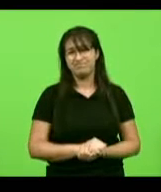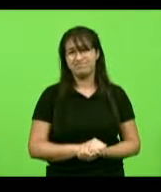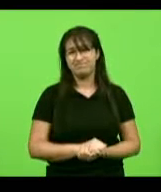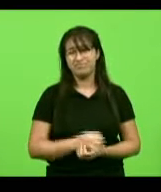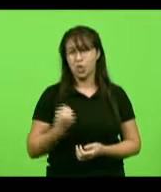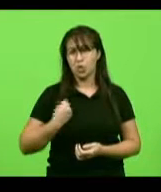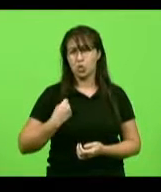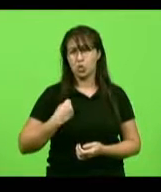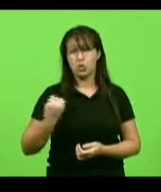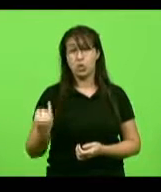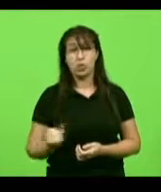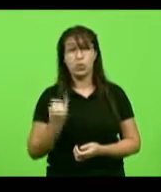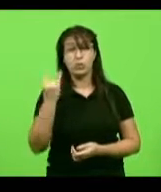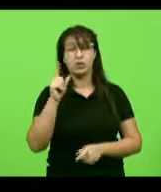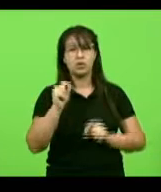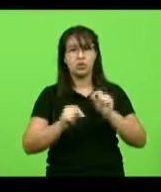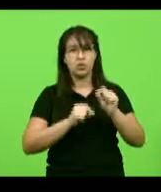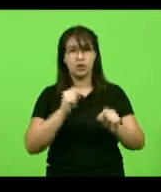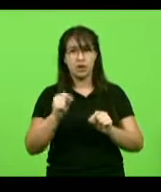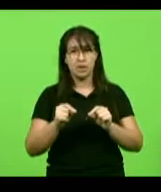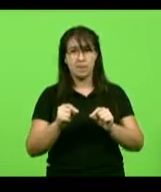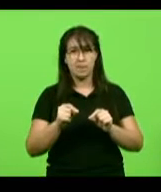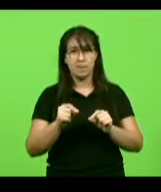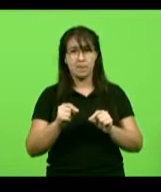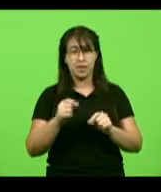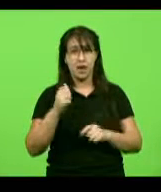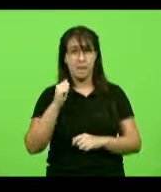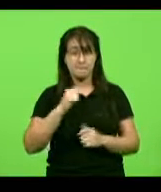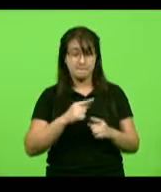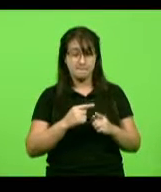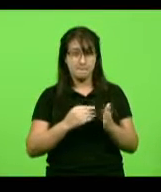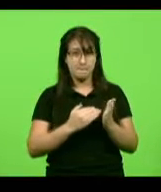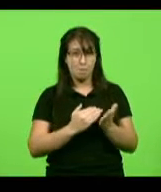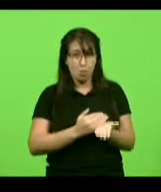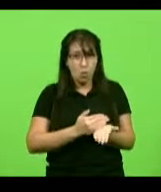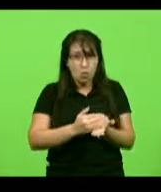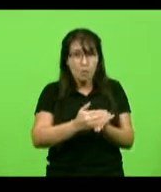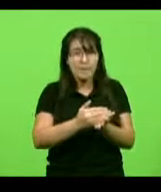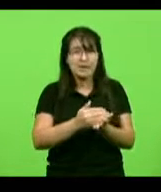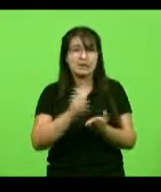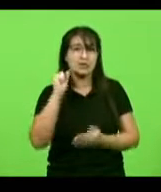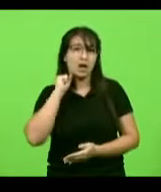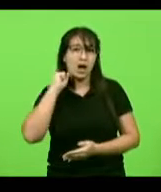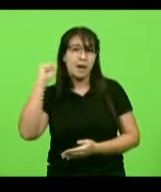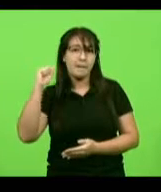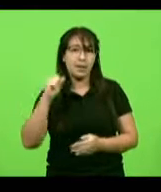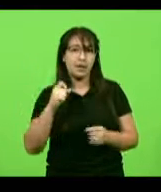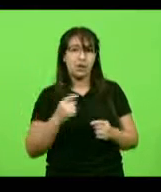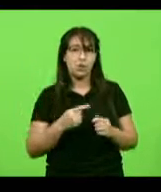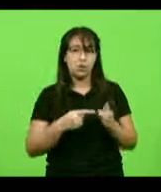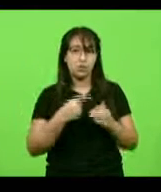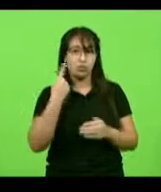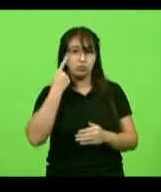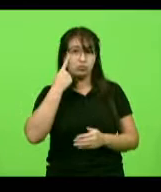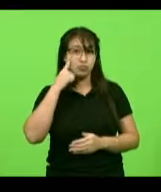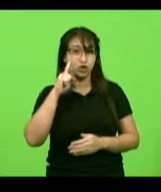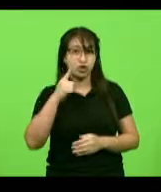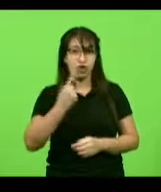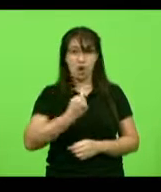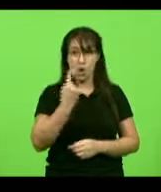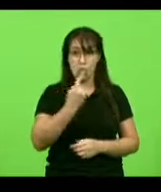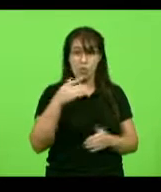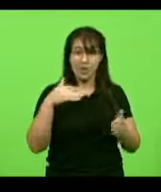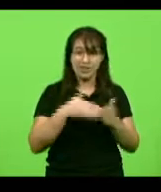é de que nesses primeiros dias de abril, pegando o dia, do dia primeiro ao dia 6 de abril, nós